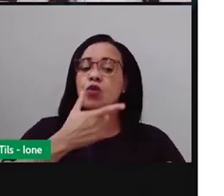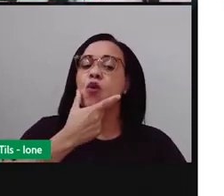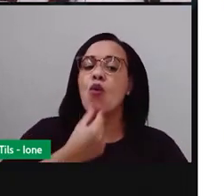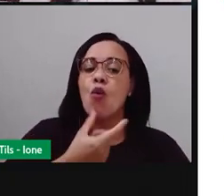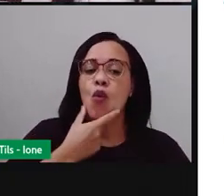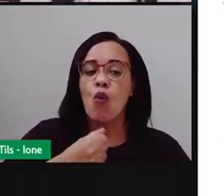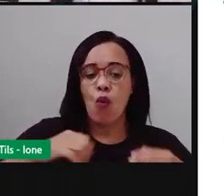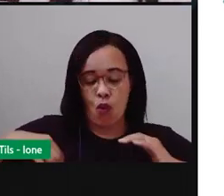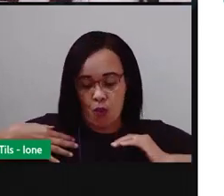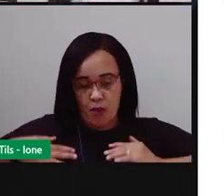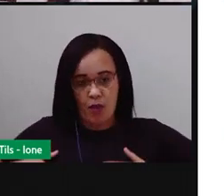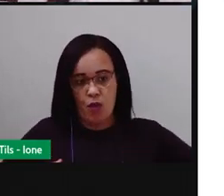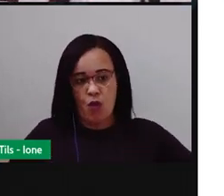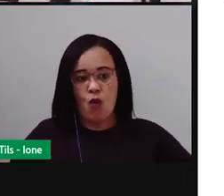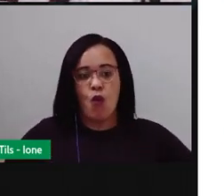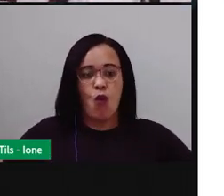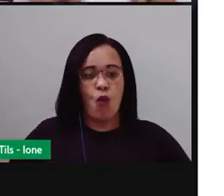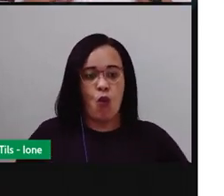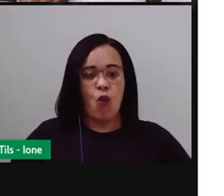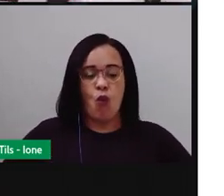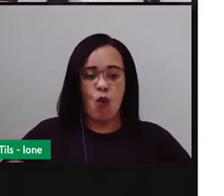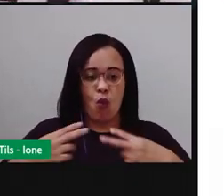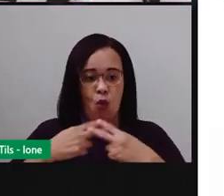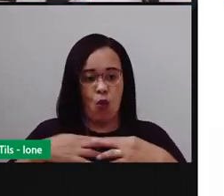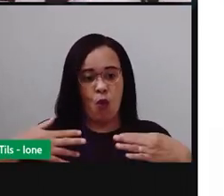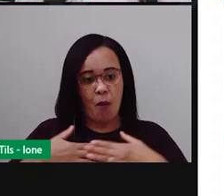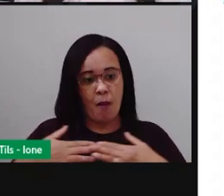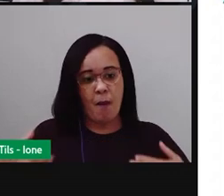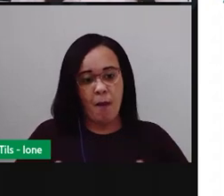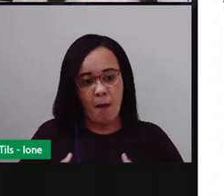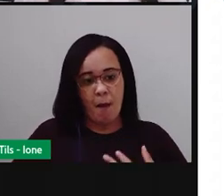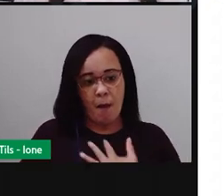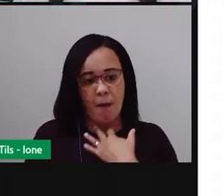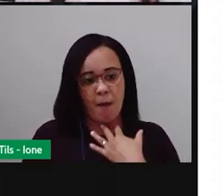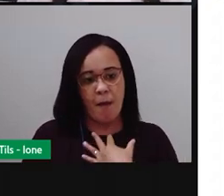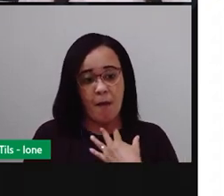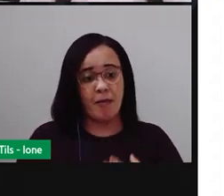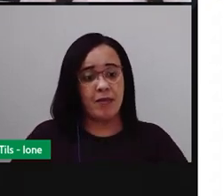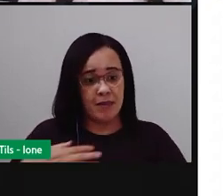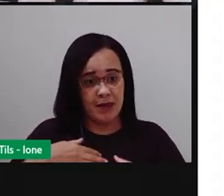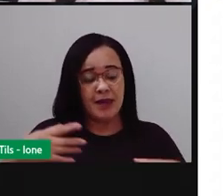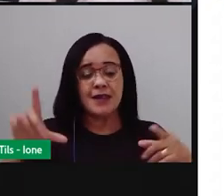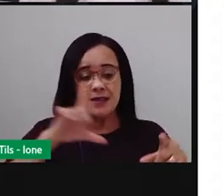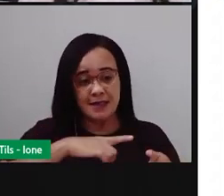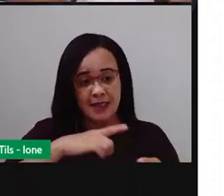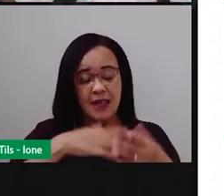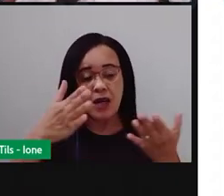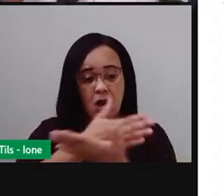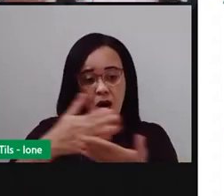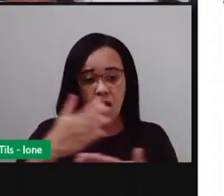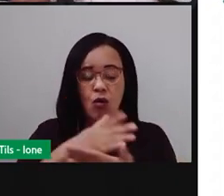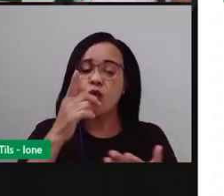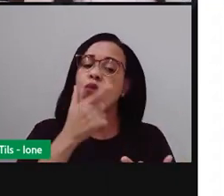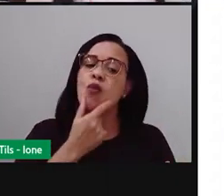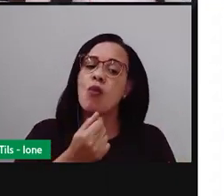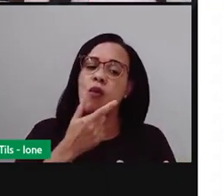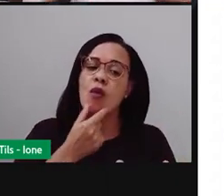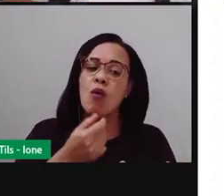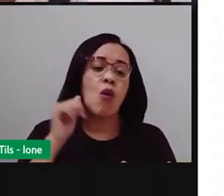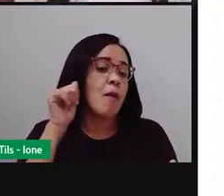quadriculada. E as mulheres, geralmente, algumas usam camisa